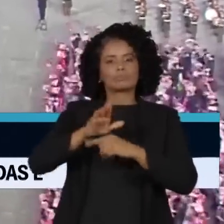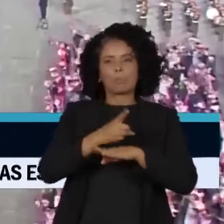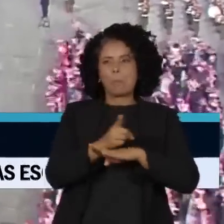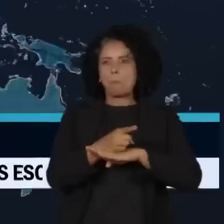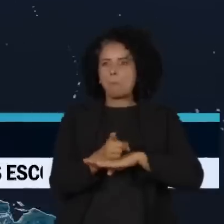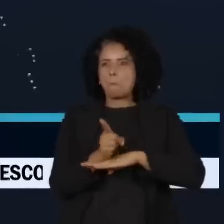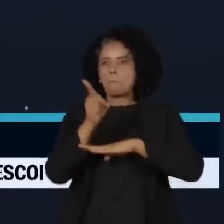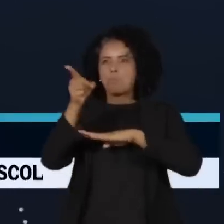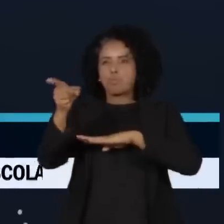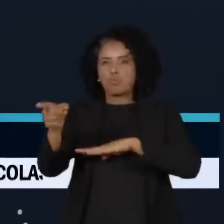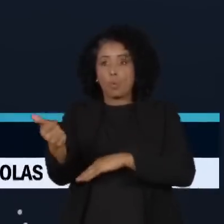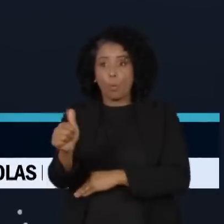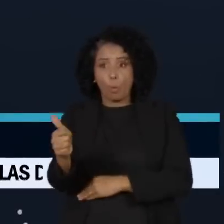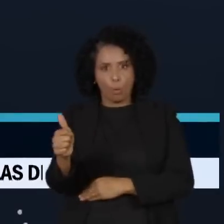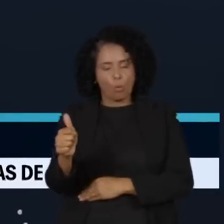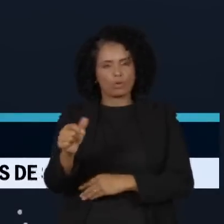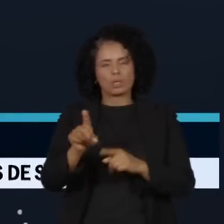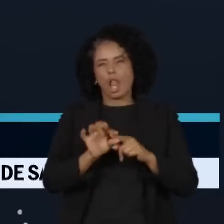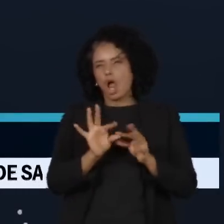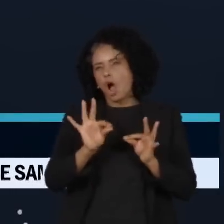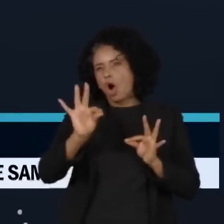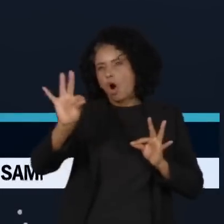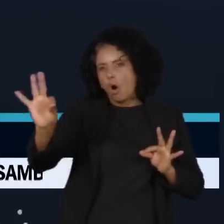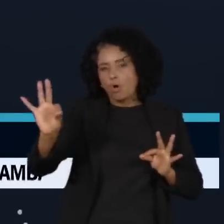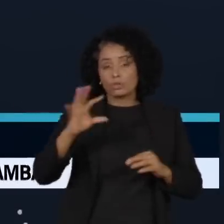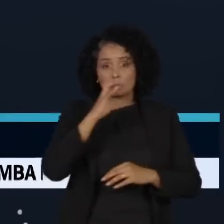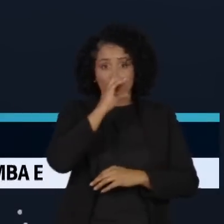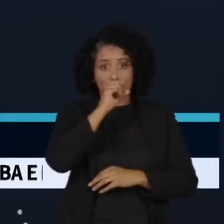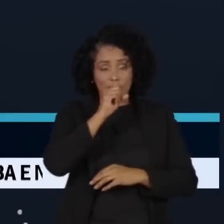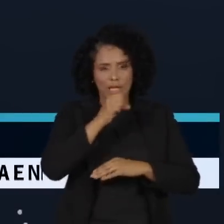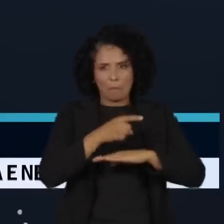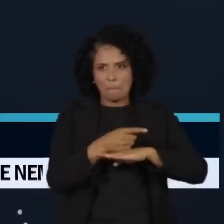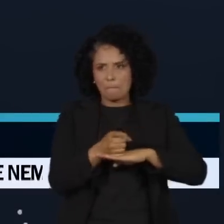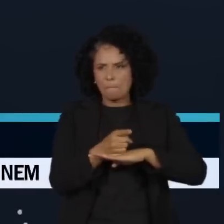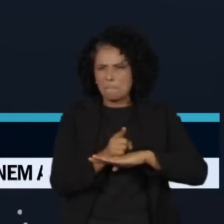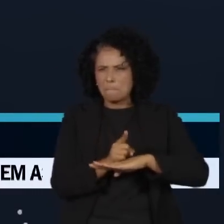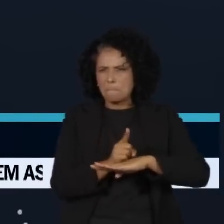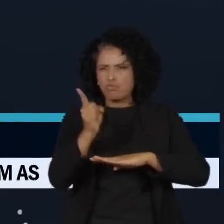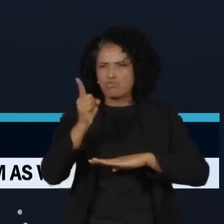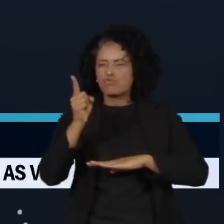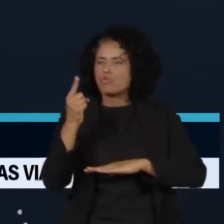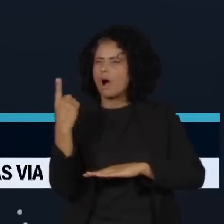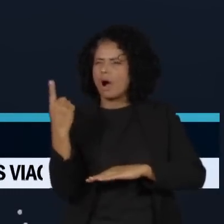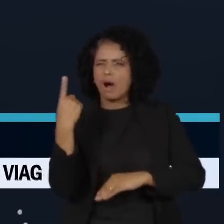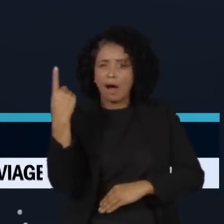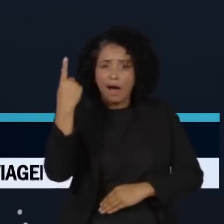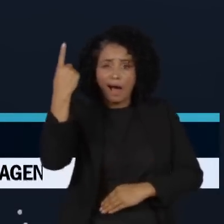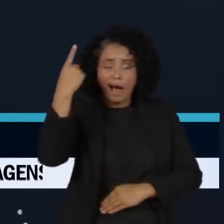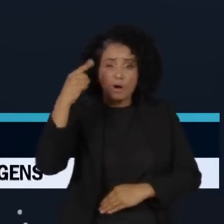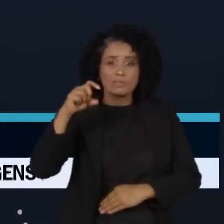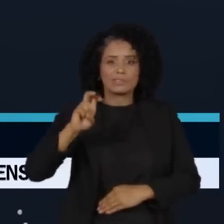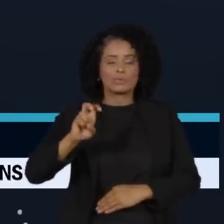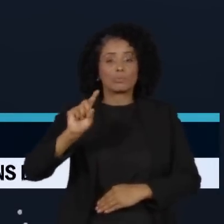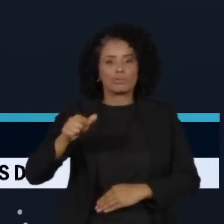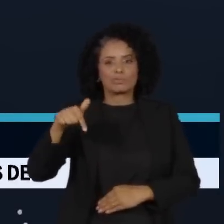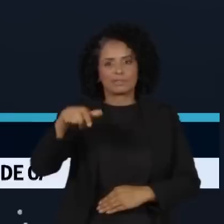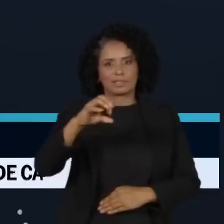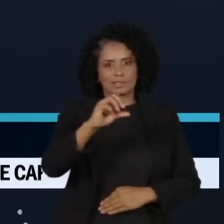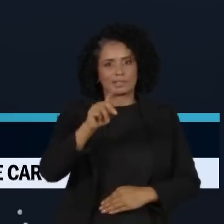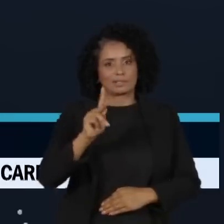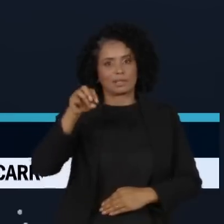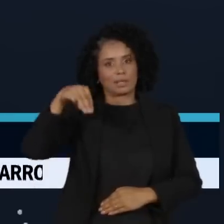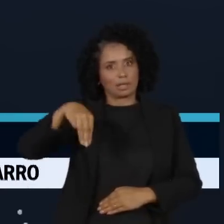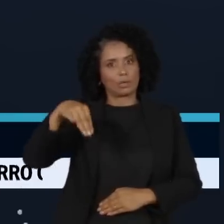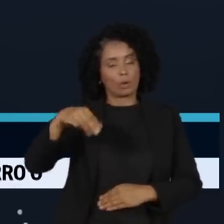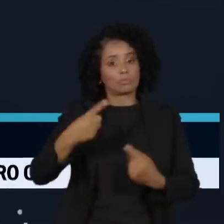longo alcance. O míssil disparado neste sábado voou a uma altitude de 5.700 quilômetros e cobriu